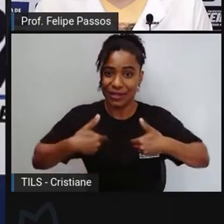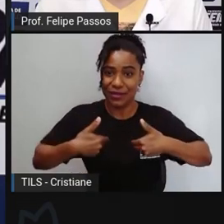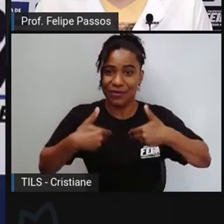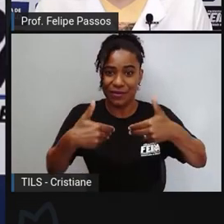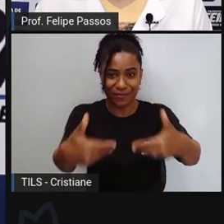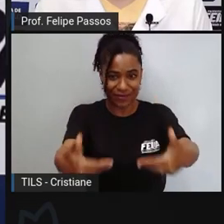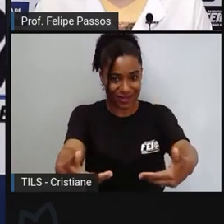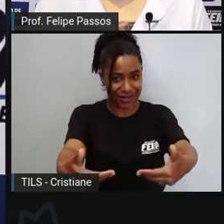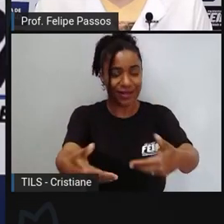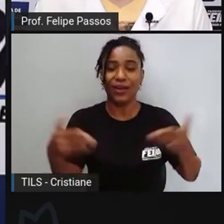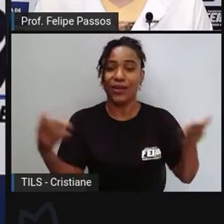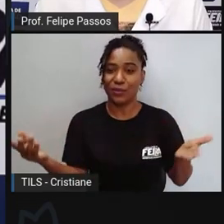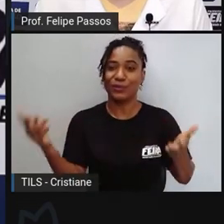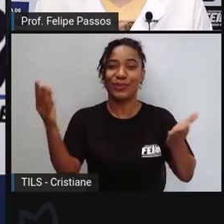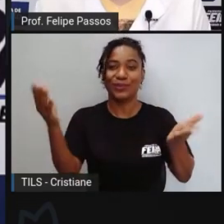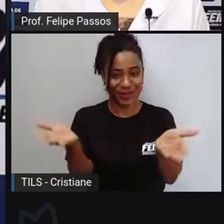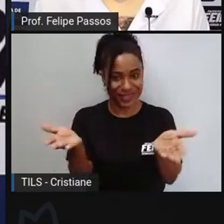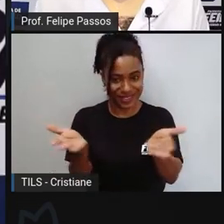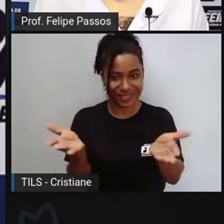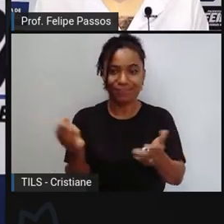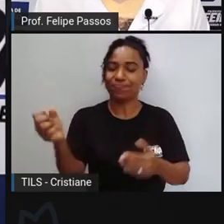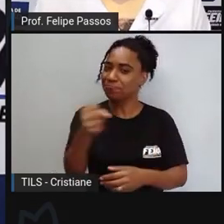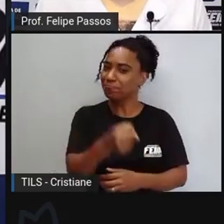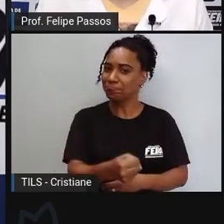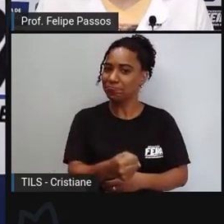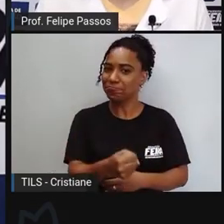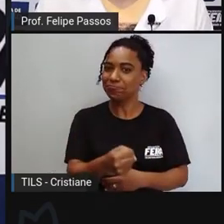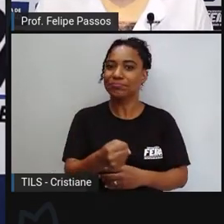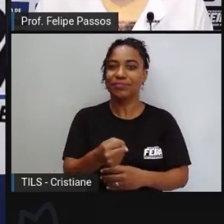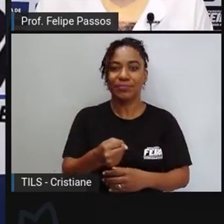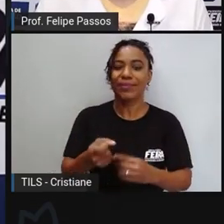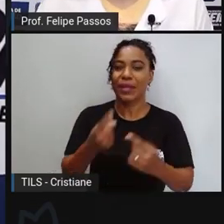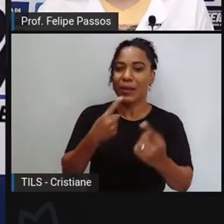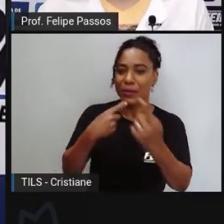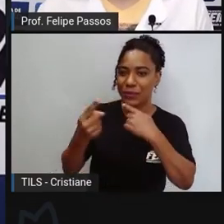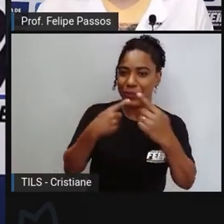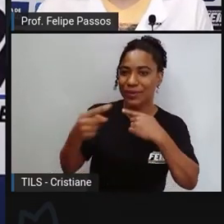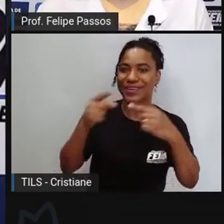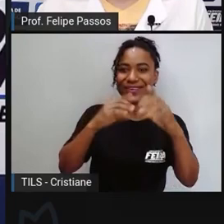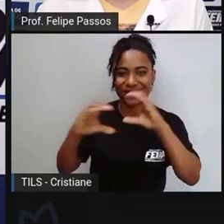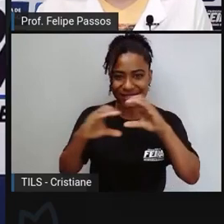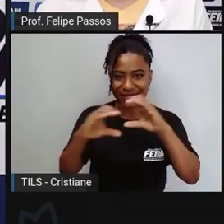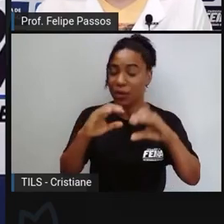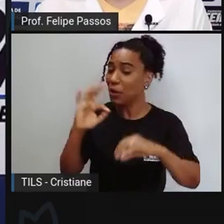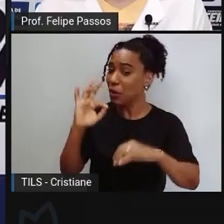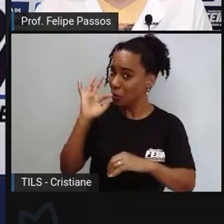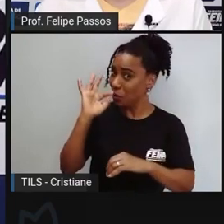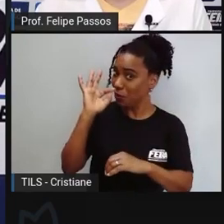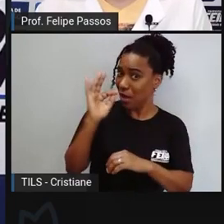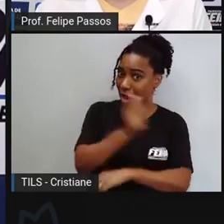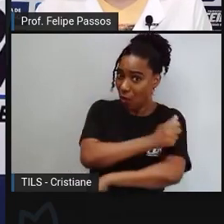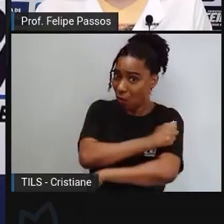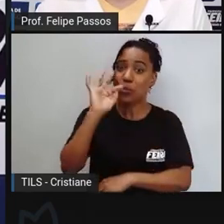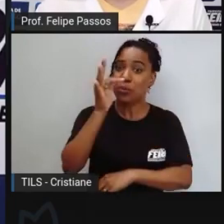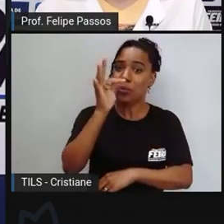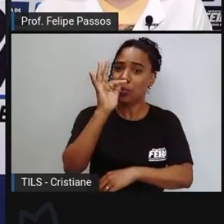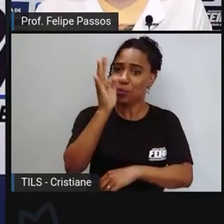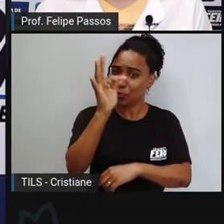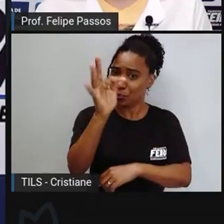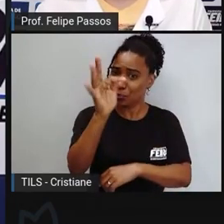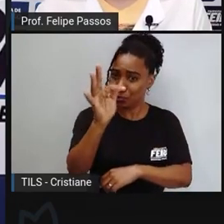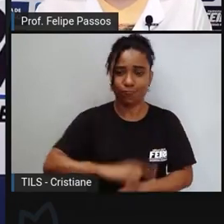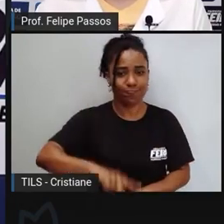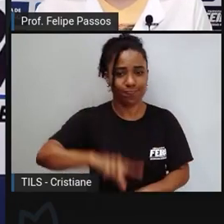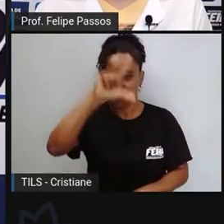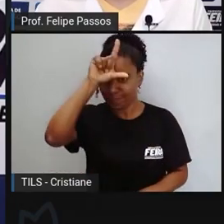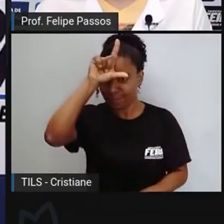me dirigir aos nossos alunos, que são os nossos líderes do futuro, dizendo que eu